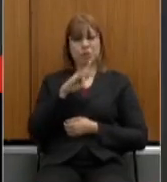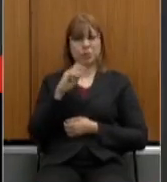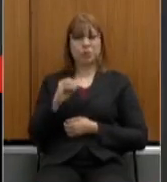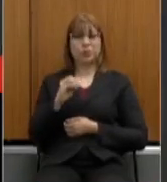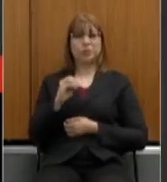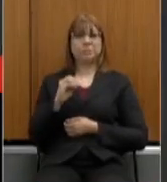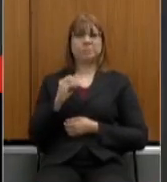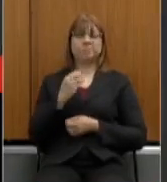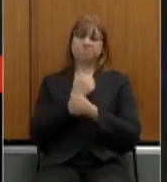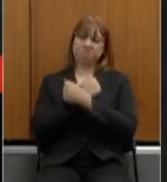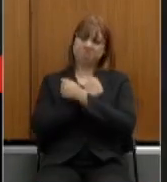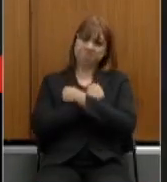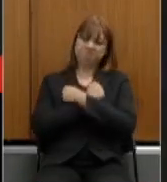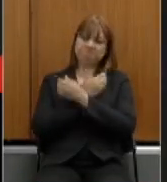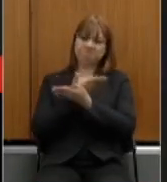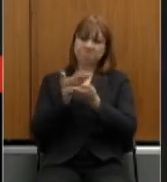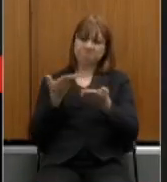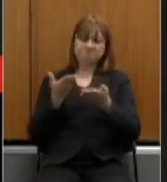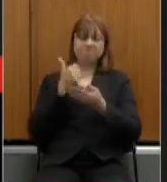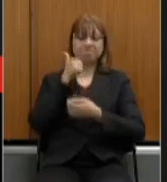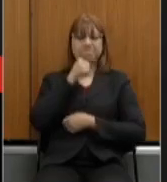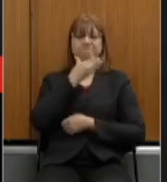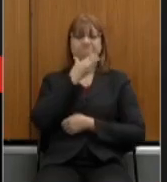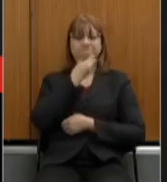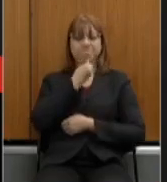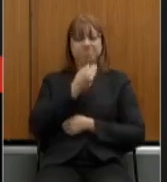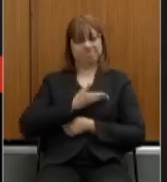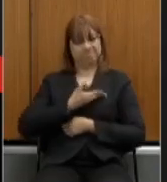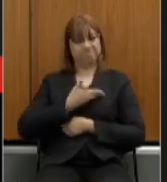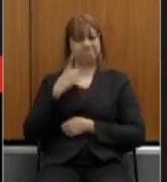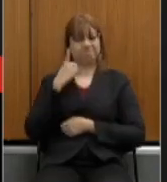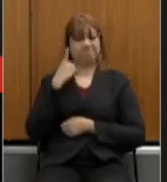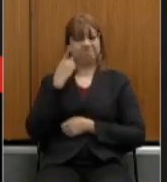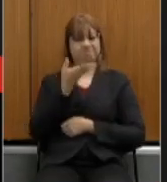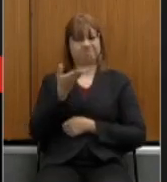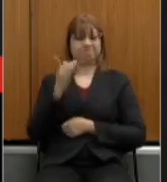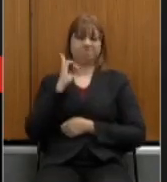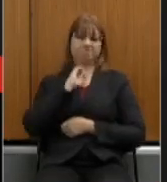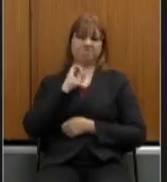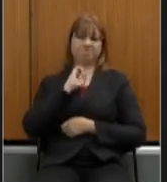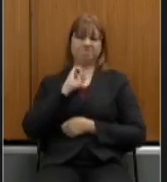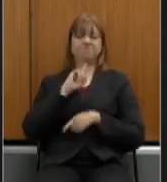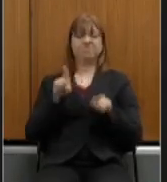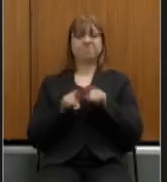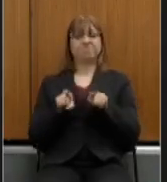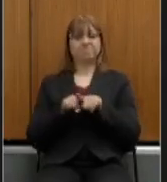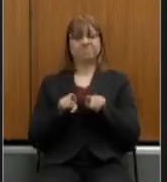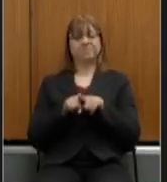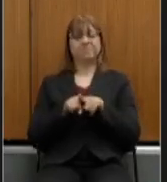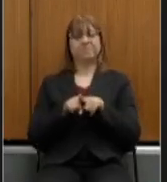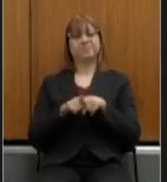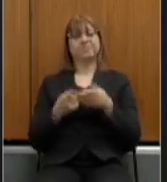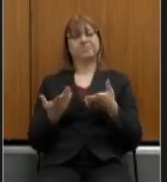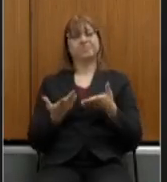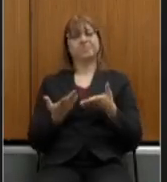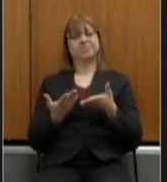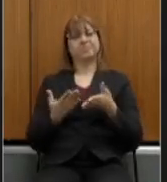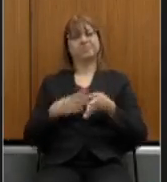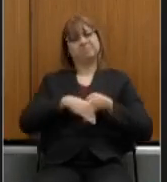a todos os deputados colegas deputados e deputadas de Minas Gerais também saúdo os colaboradores